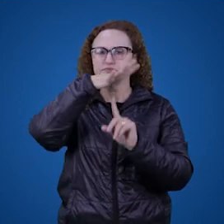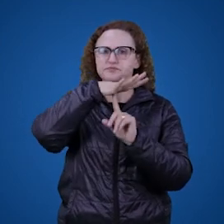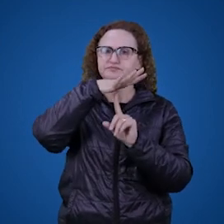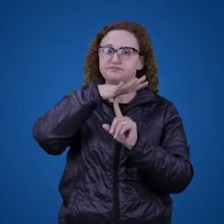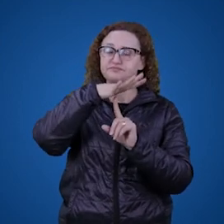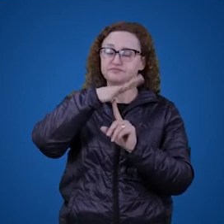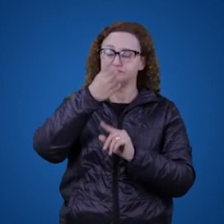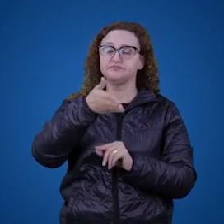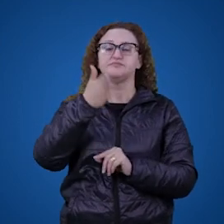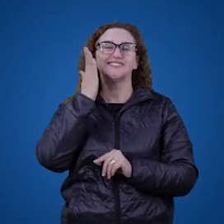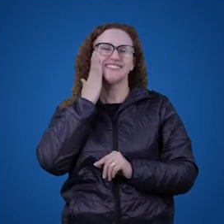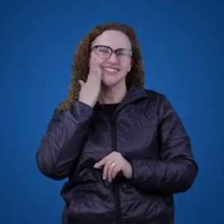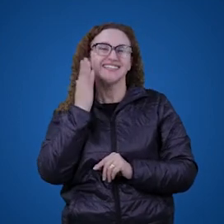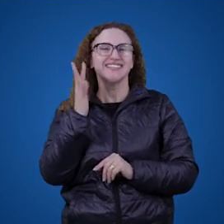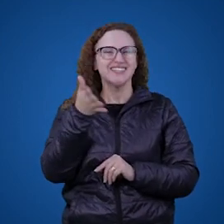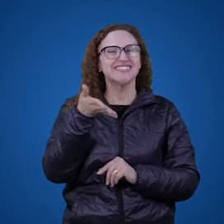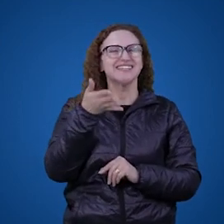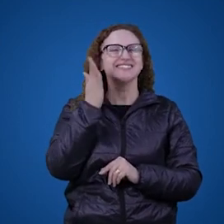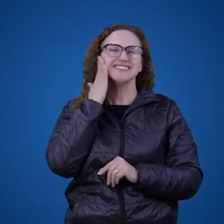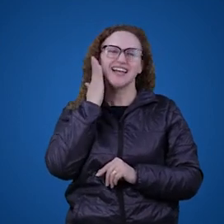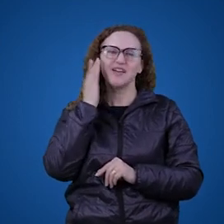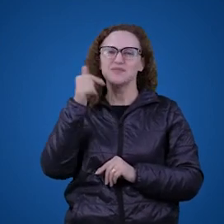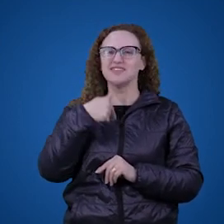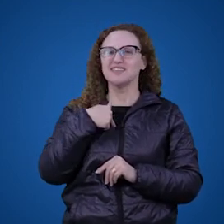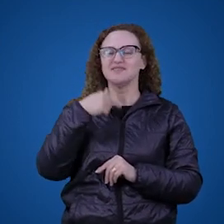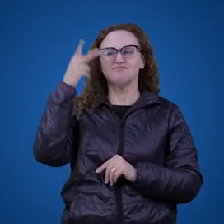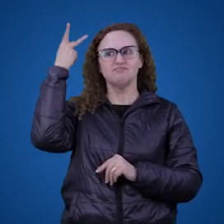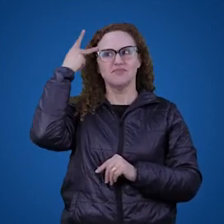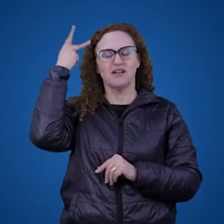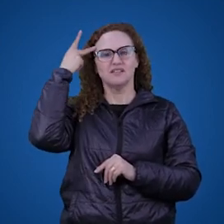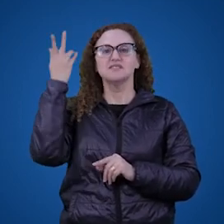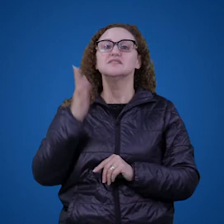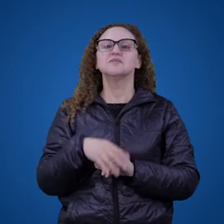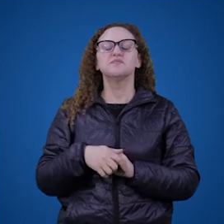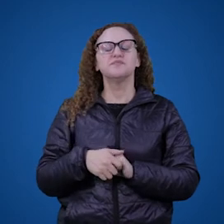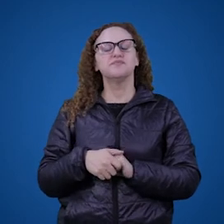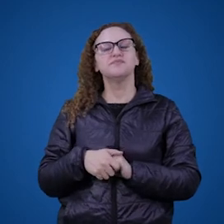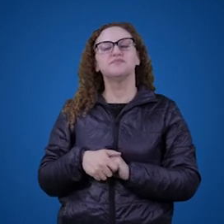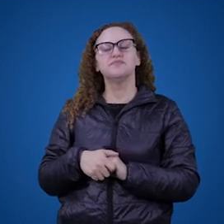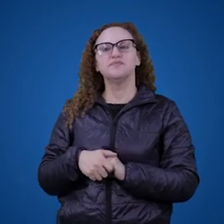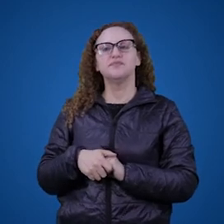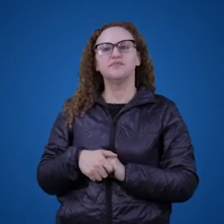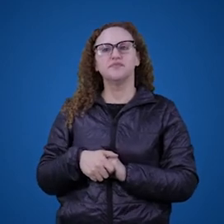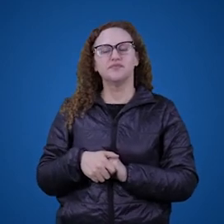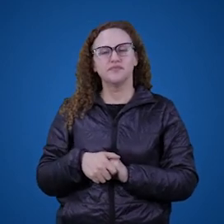Paraná, todo mundo já sabe que eu sou paulista, aqui no Paraná é costumeiro chamar